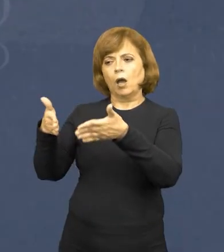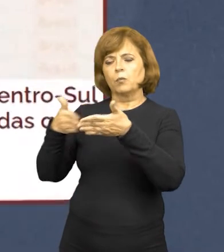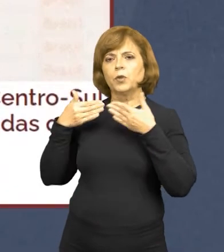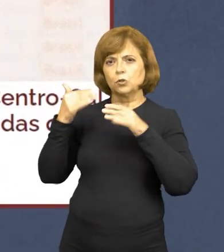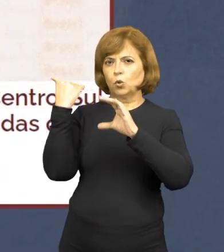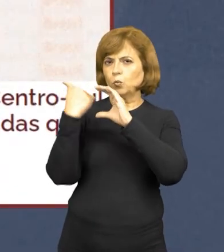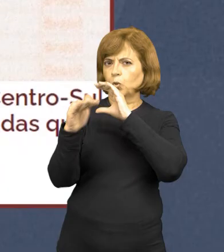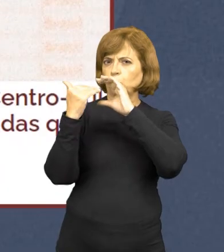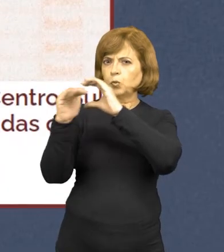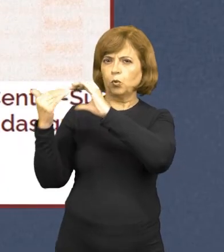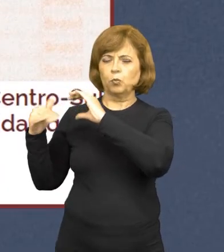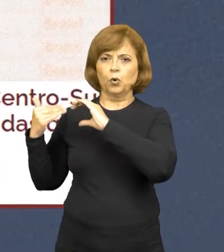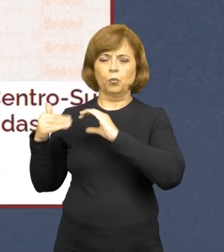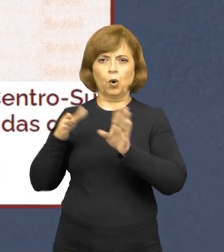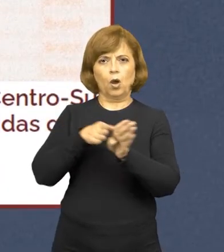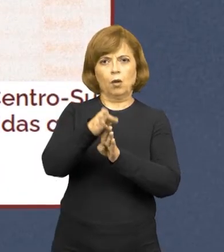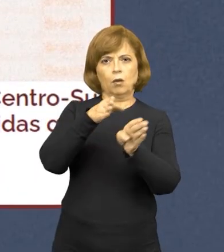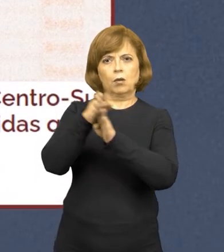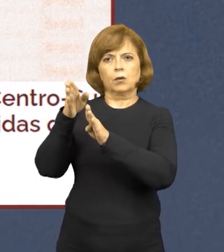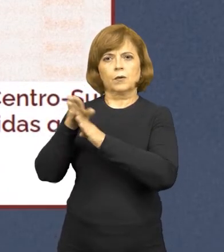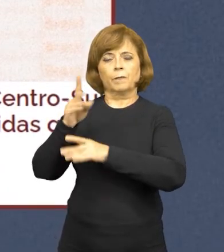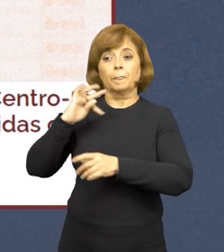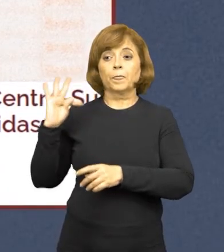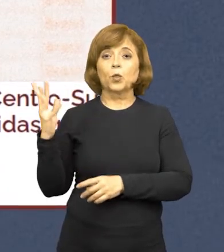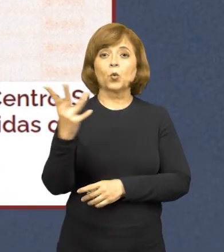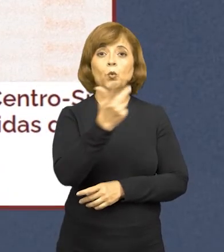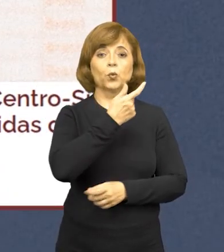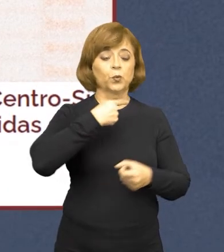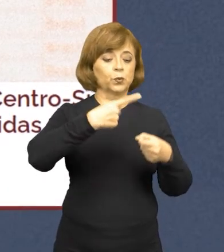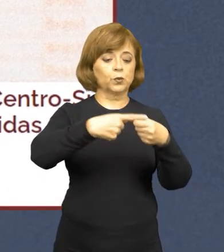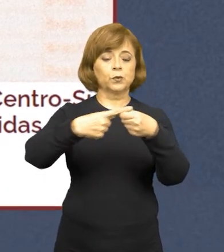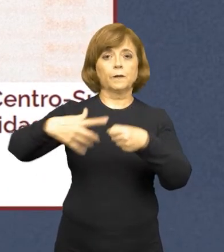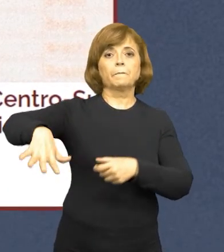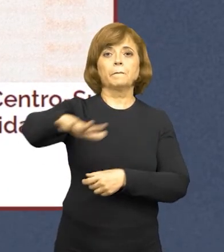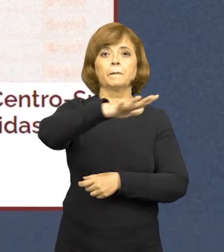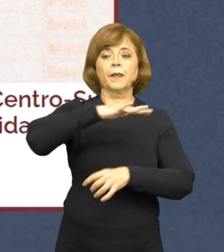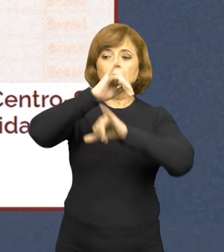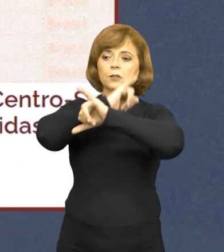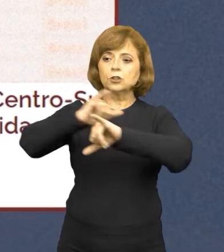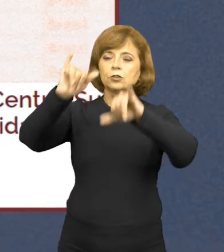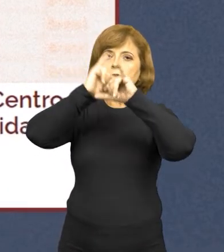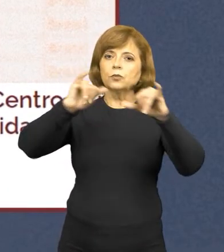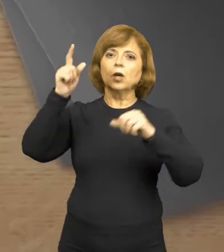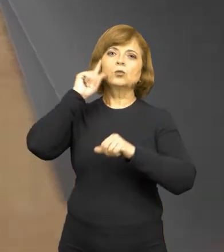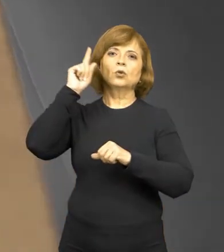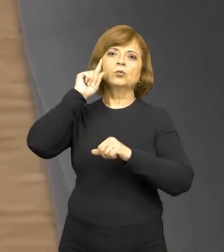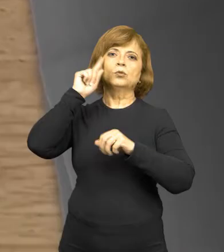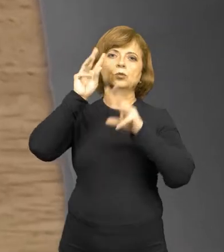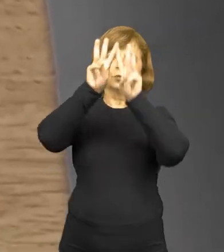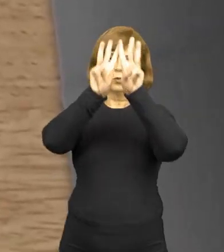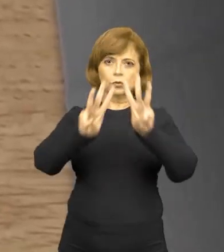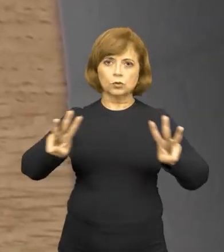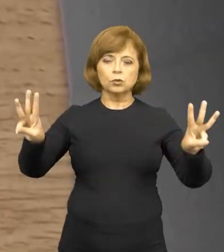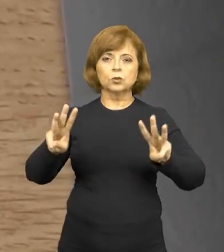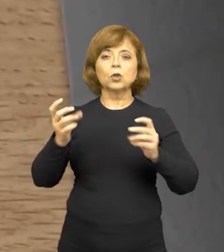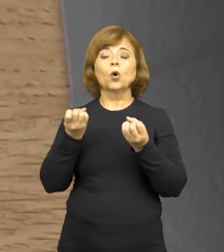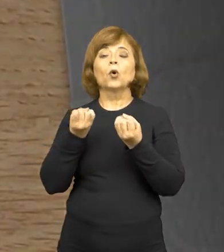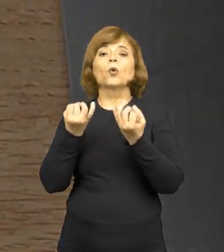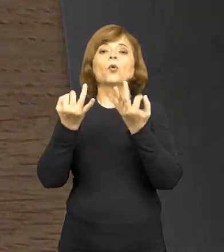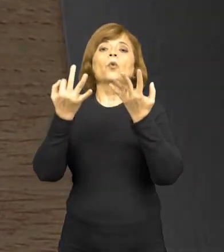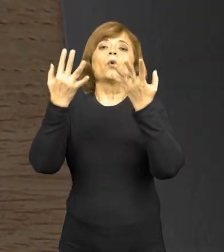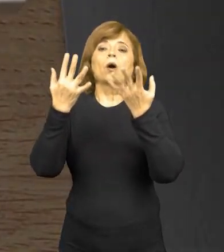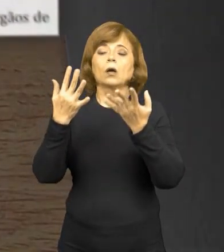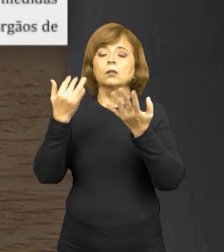a todos os municípios dessas regiões, orientando a divulgar diariamente em seus sites as informações